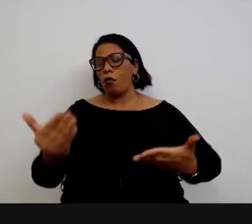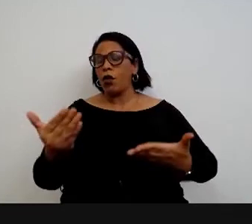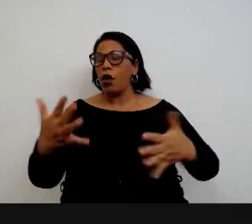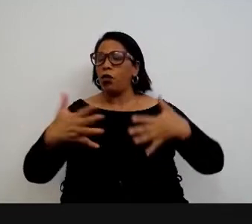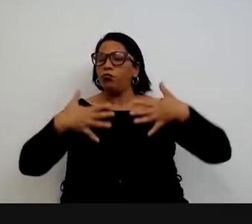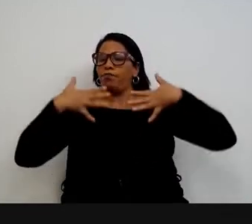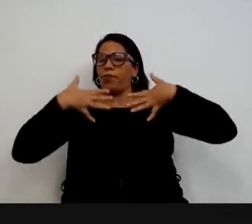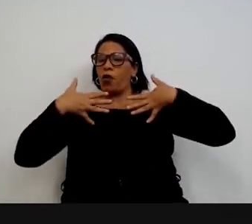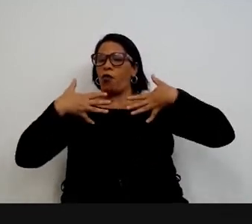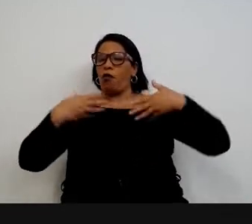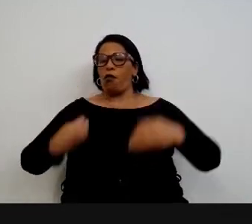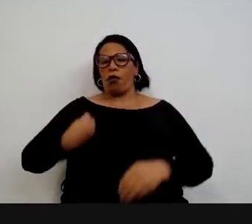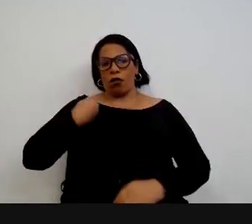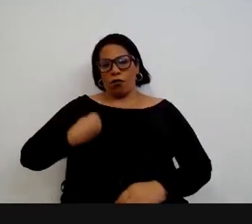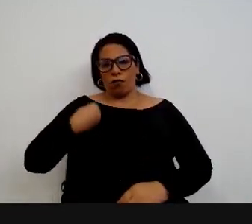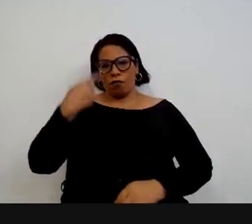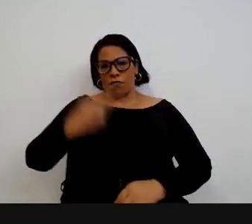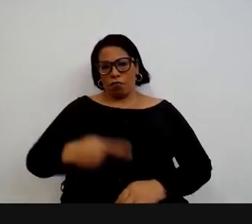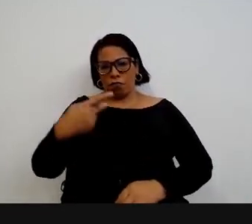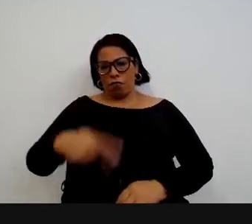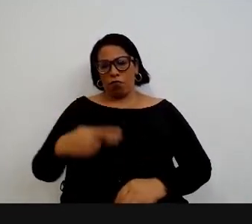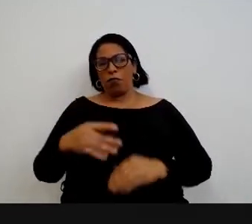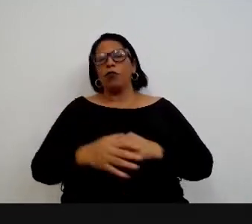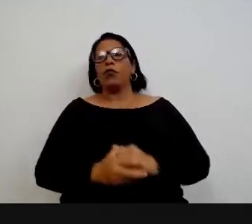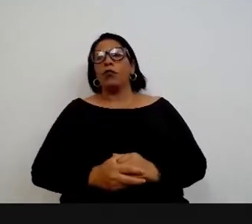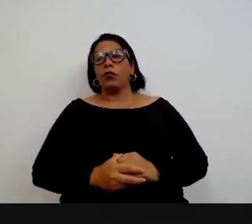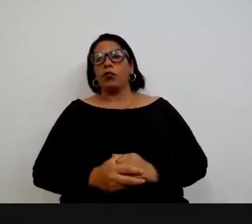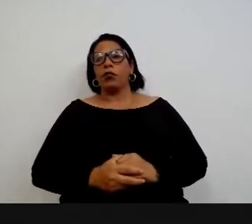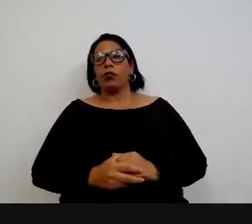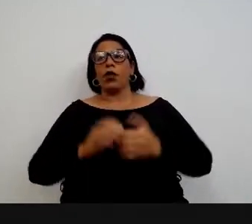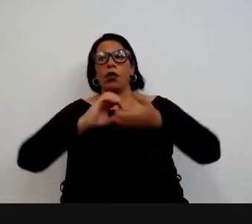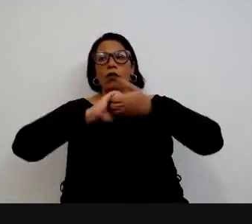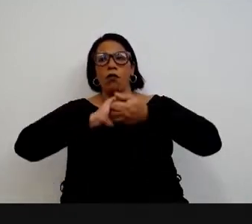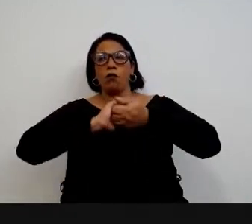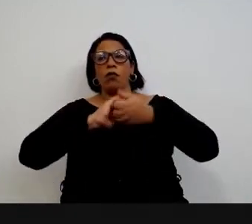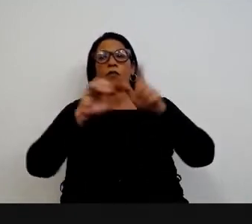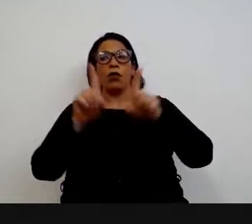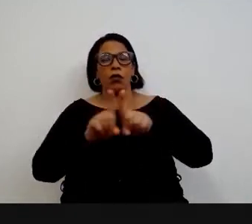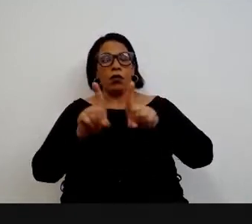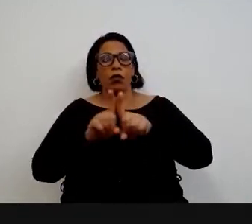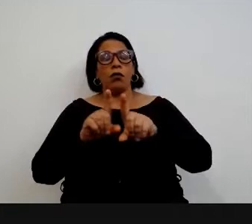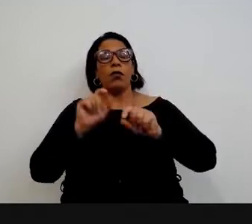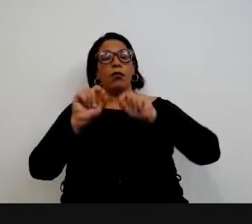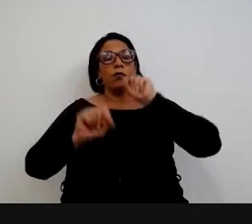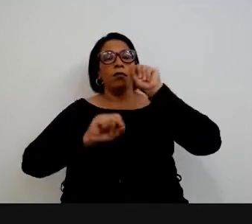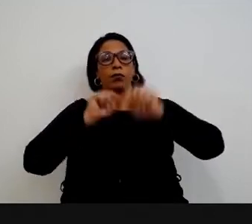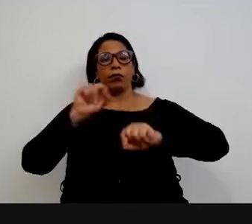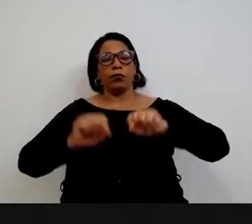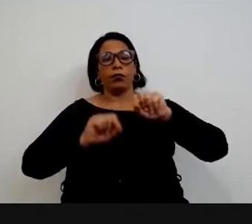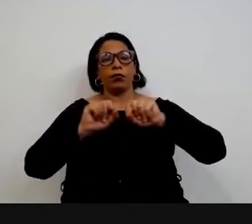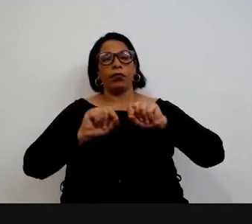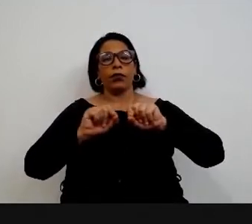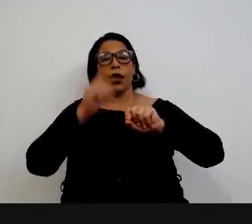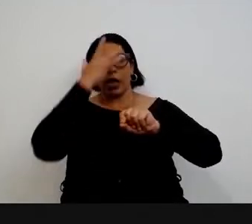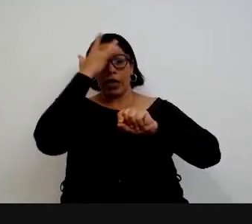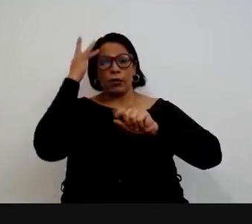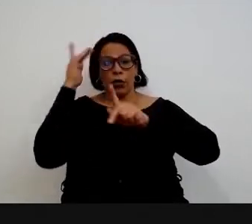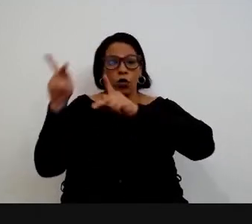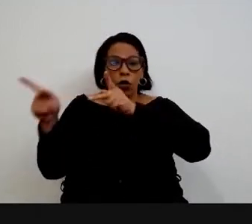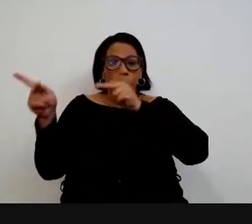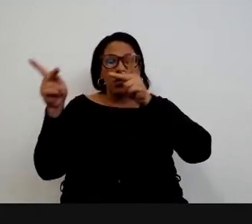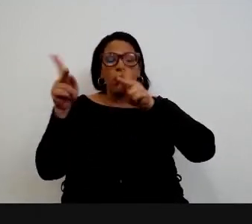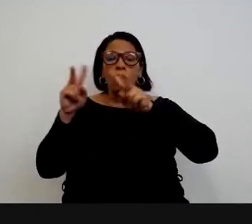prestígio que estão dando ao nosso evento. Meus cumprimentos também àqueles que nos